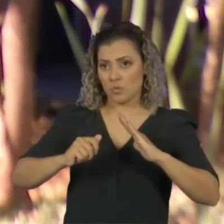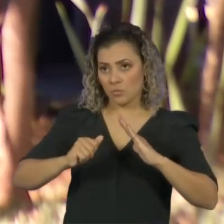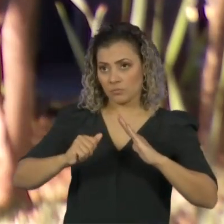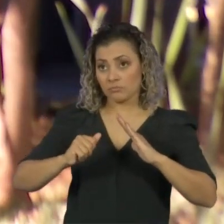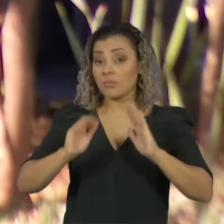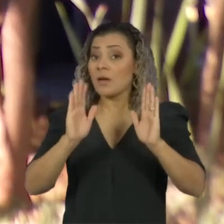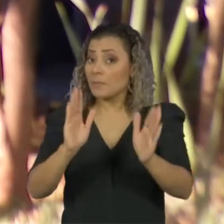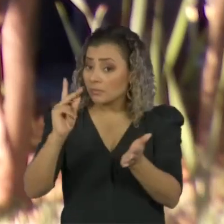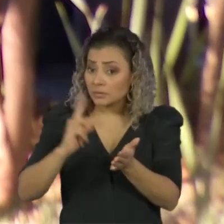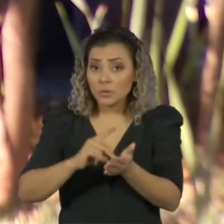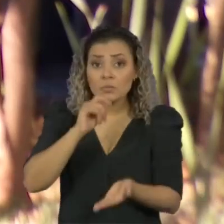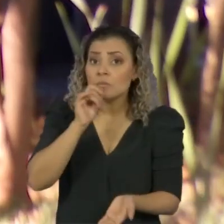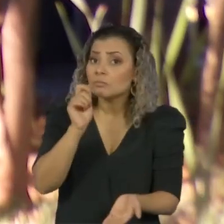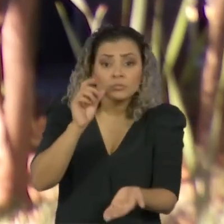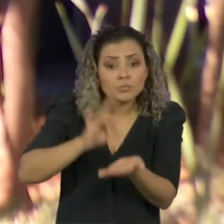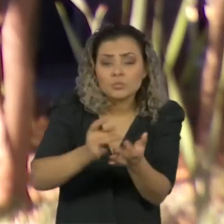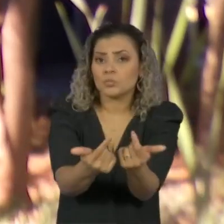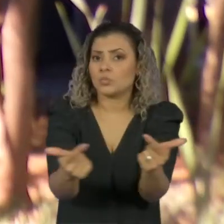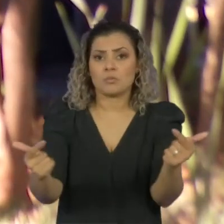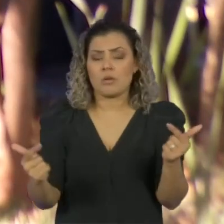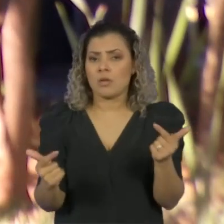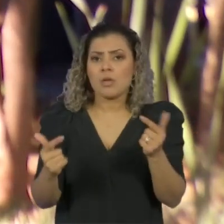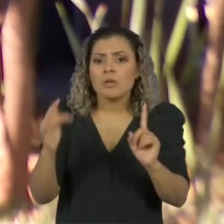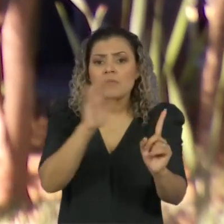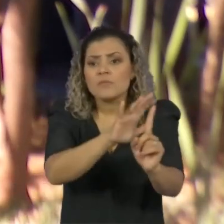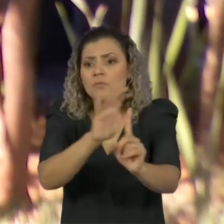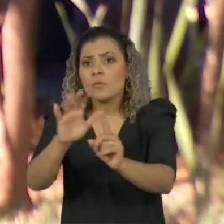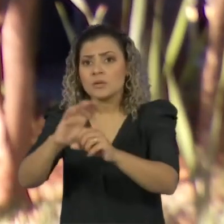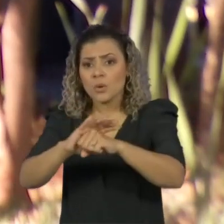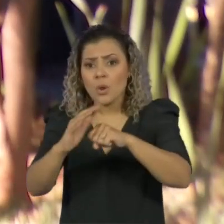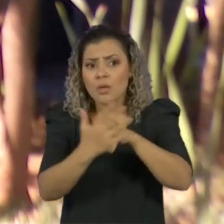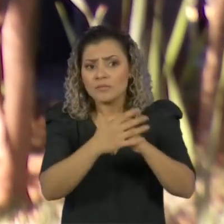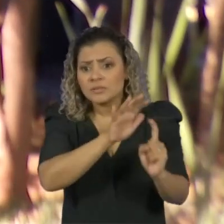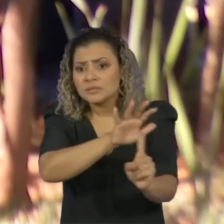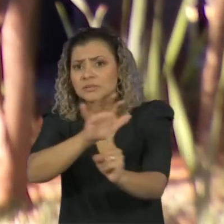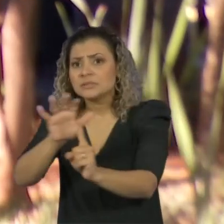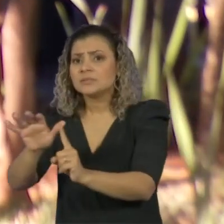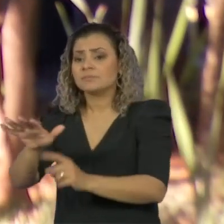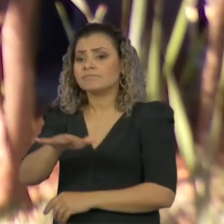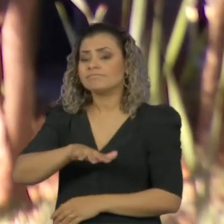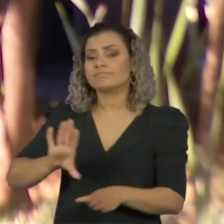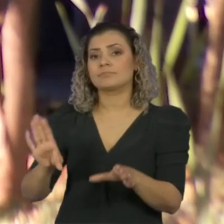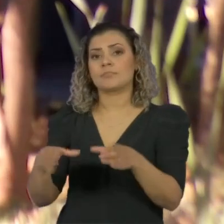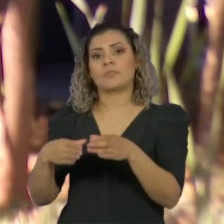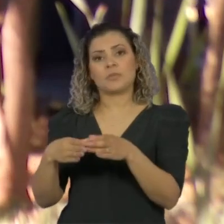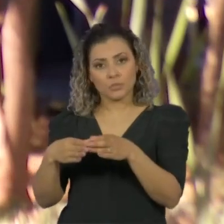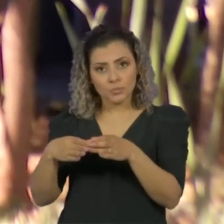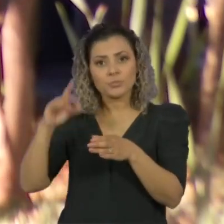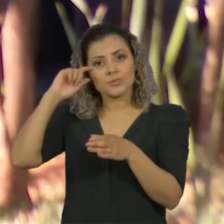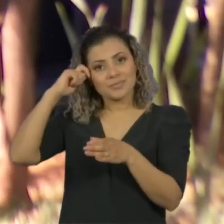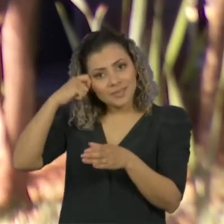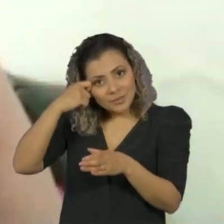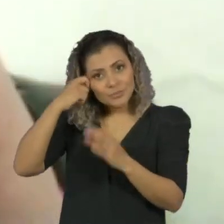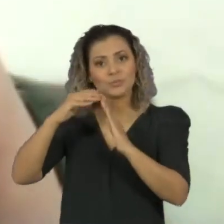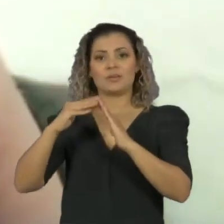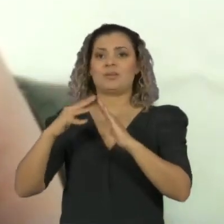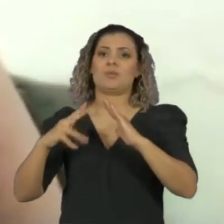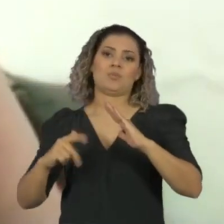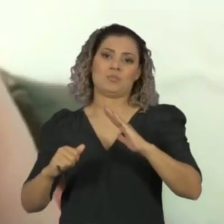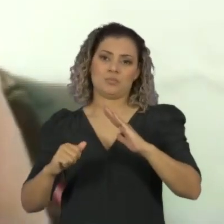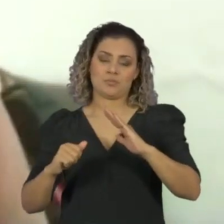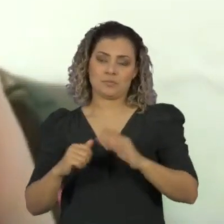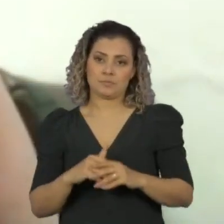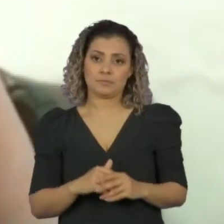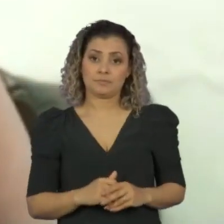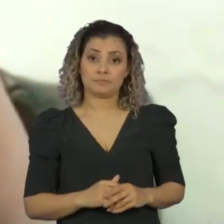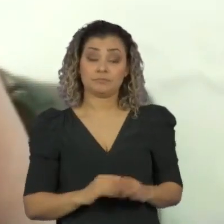dados oficiais do governo sobre o impacto do novo coronavírus entre as comunidades remanescentes de quilombos. O que a